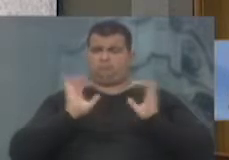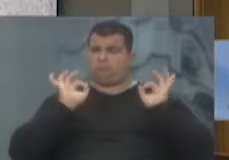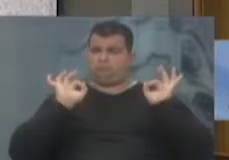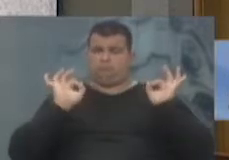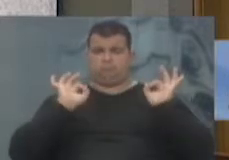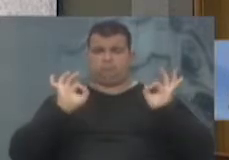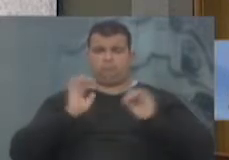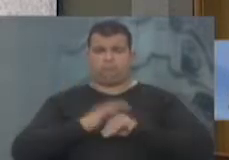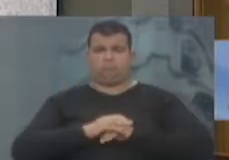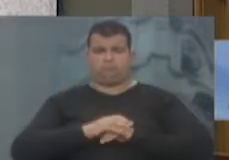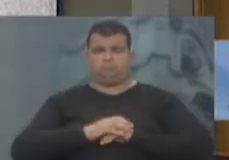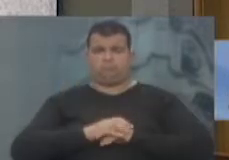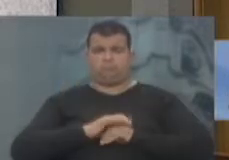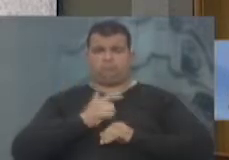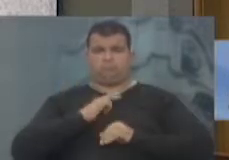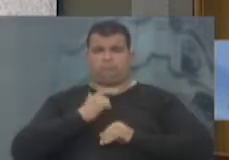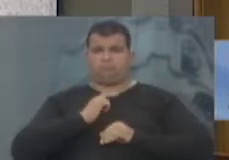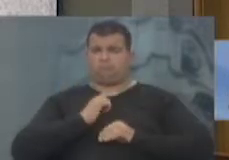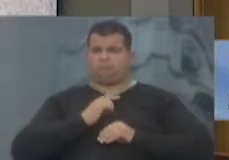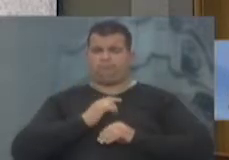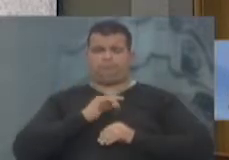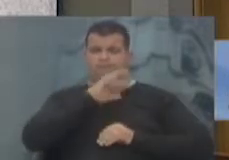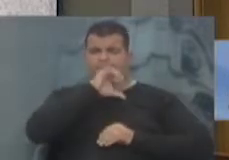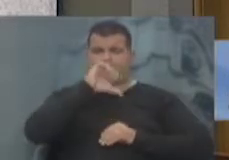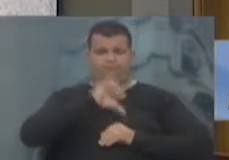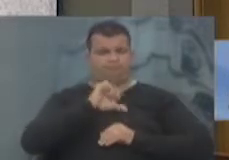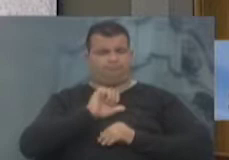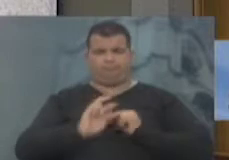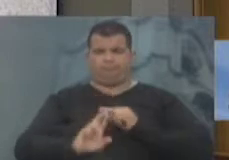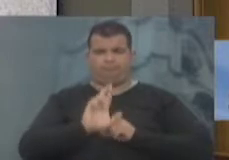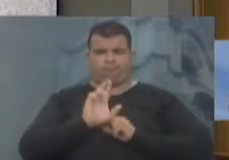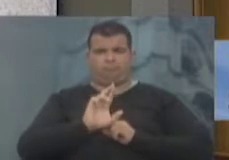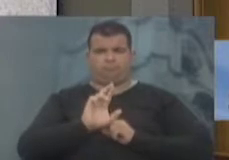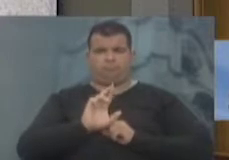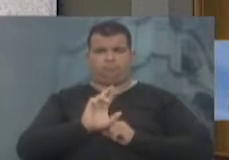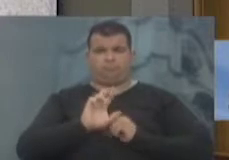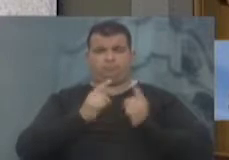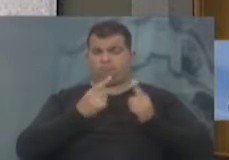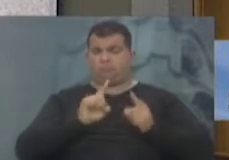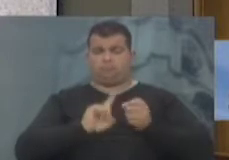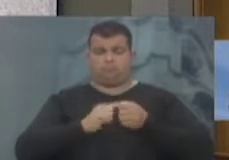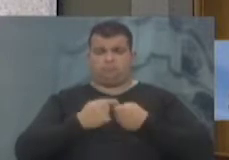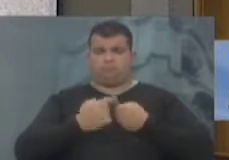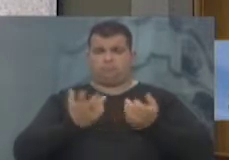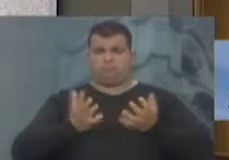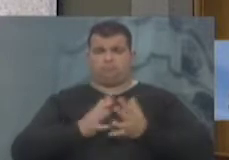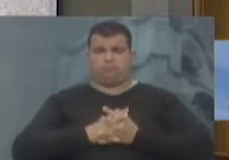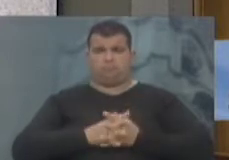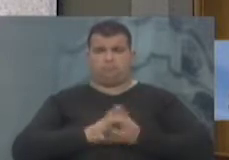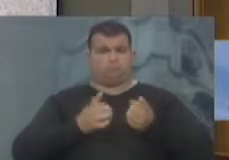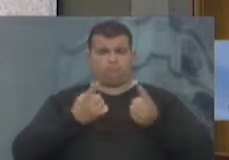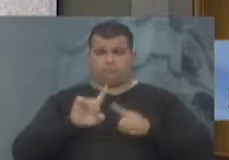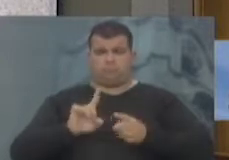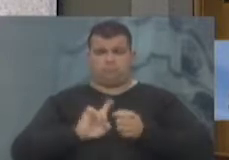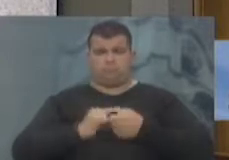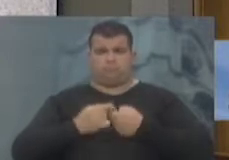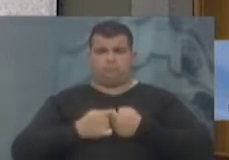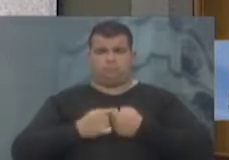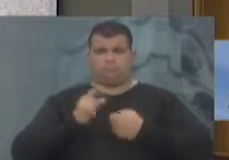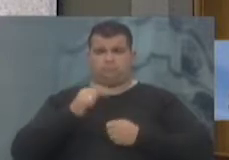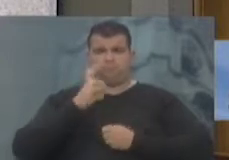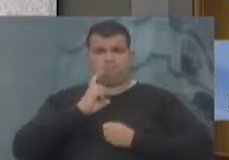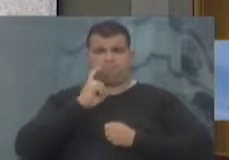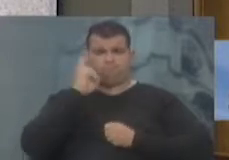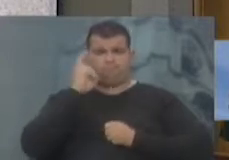seja pessimamente dirigida? Contra a cidade, contra a cidade, é uma